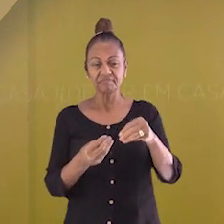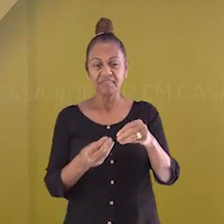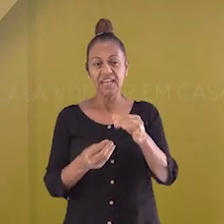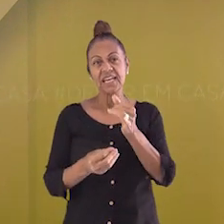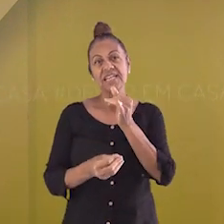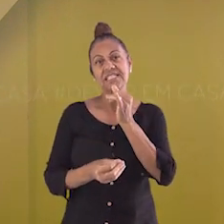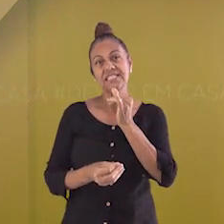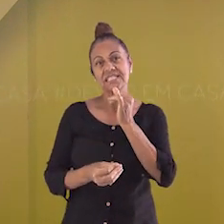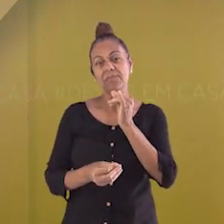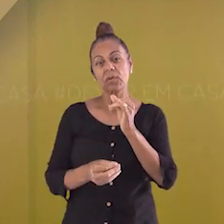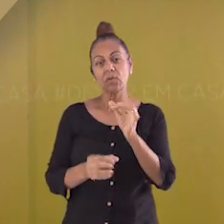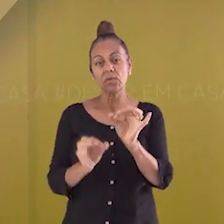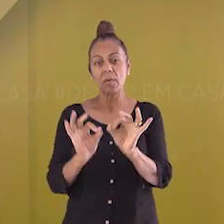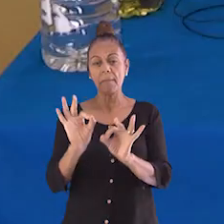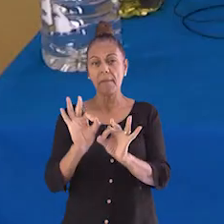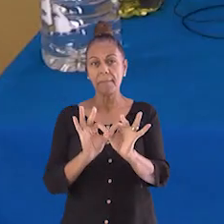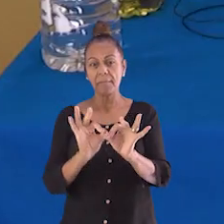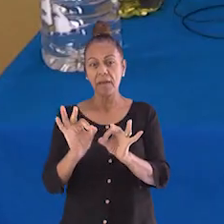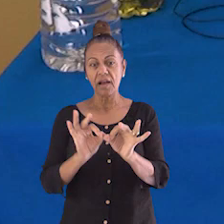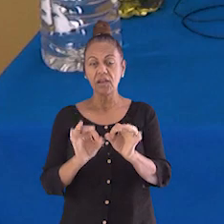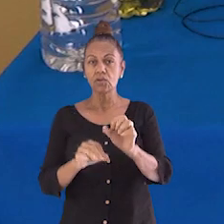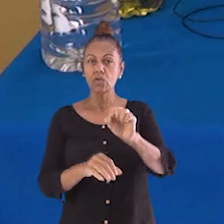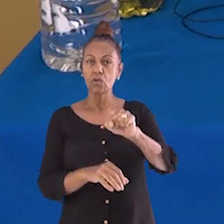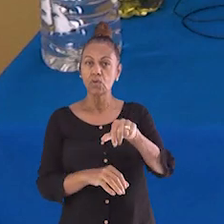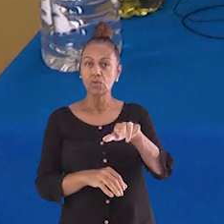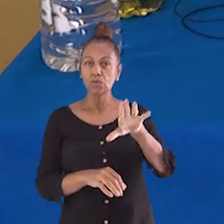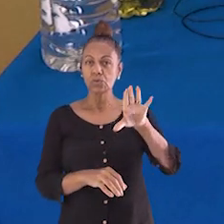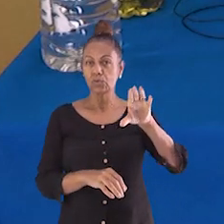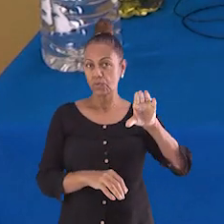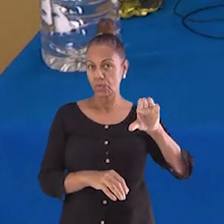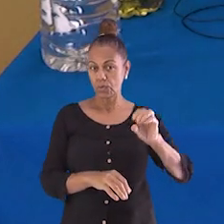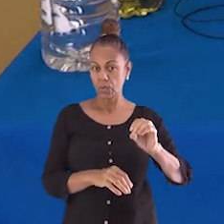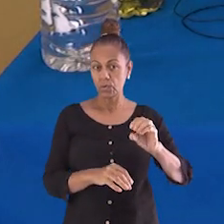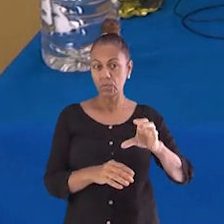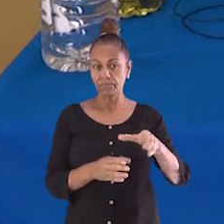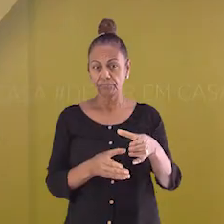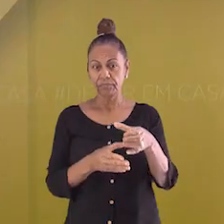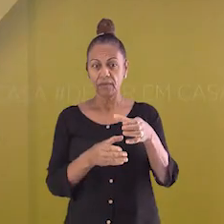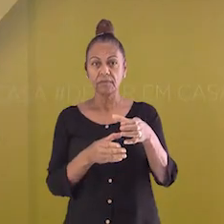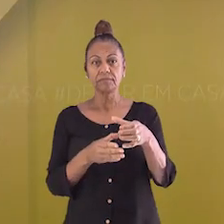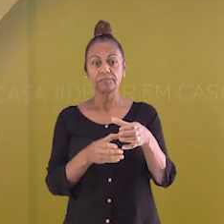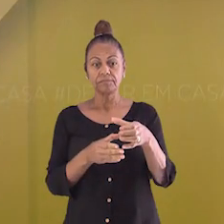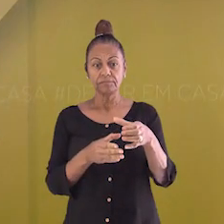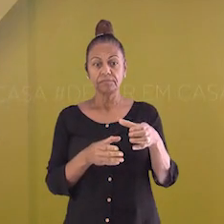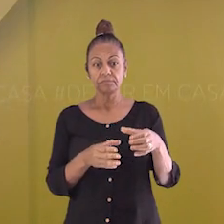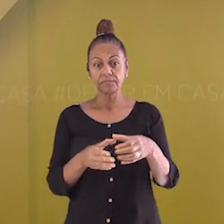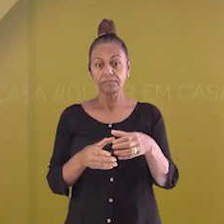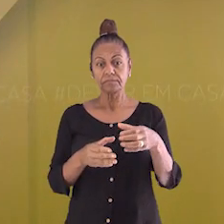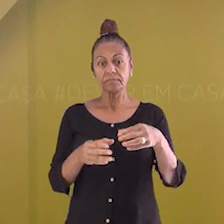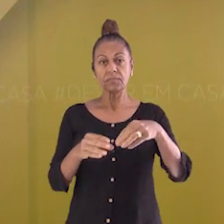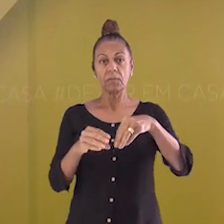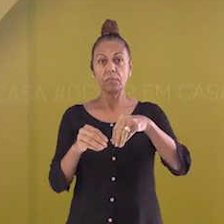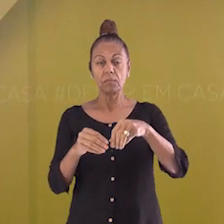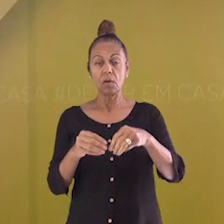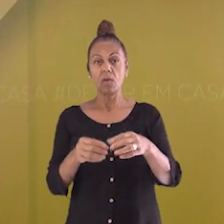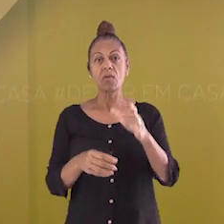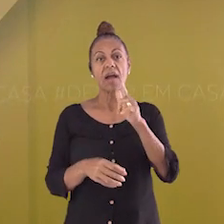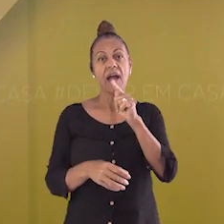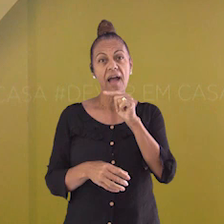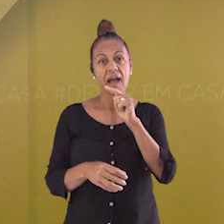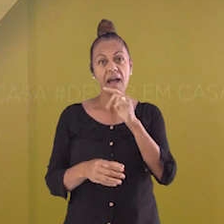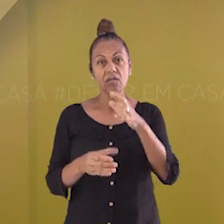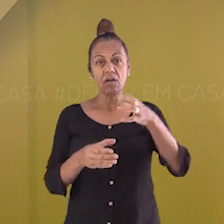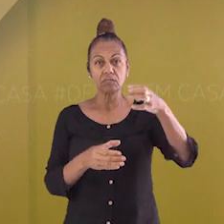Por exemplo, quando eu preparo este suco em pó, adicionando este conteúdo em um copo com água.